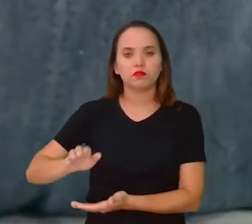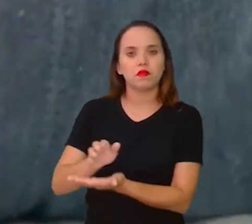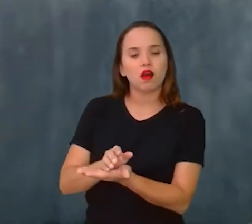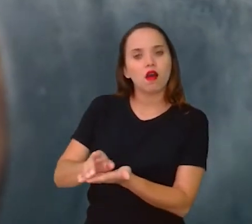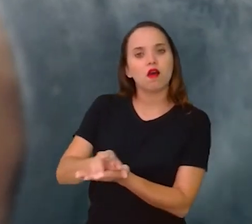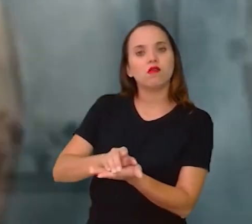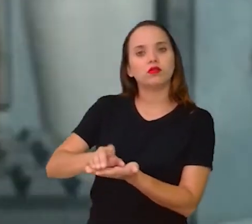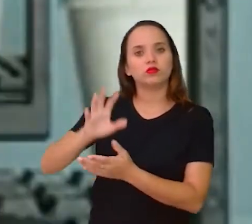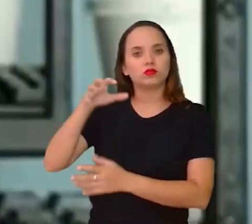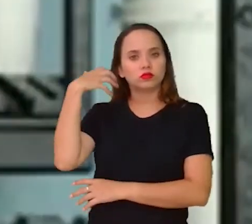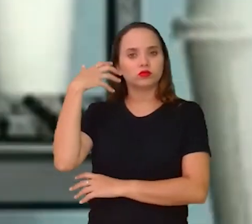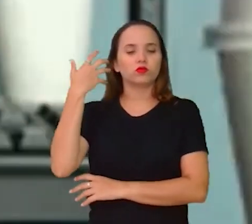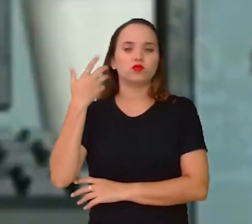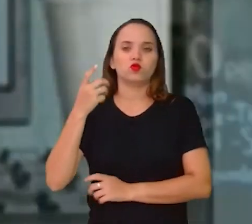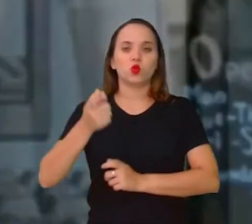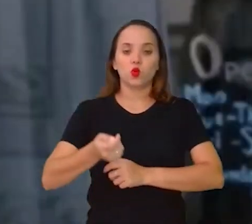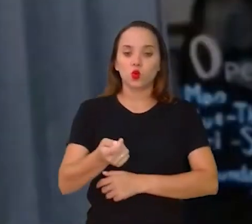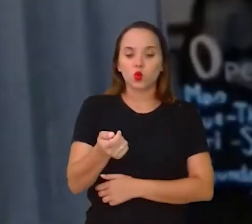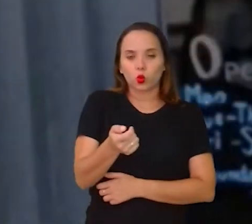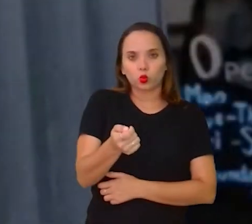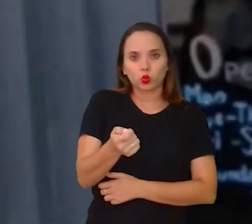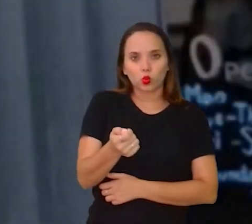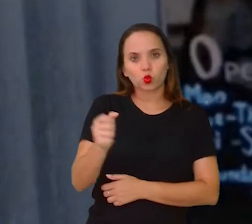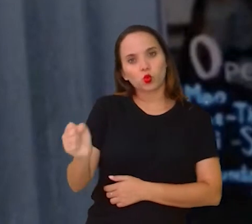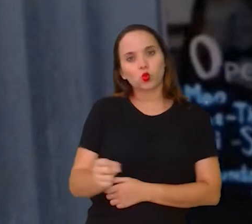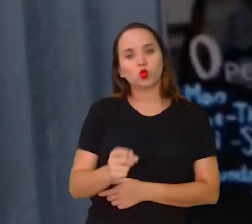remoto, controle de videogame e etc.